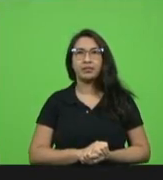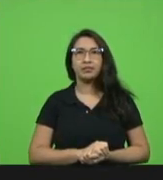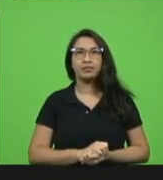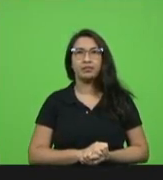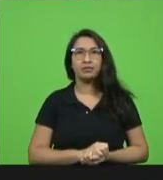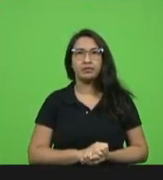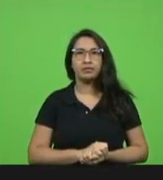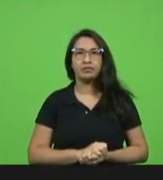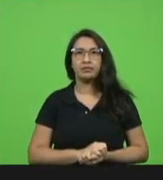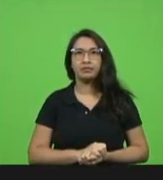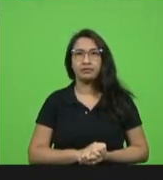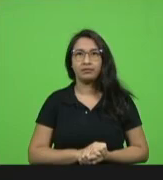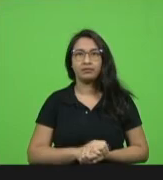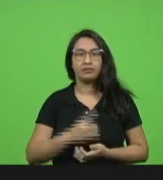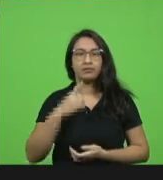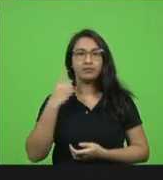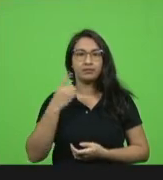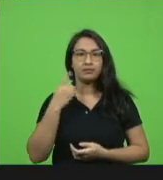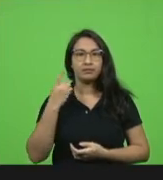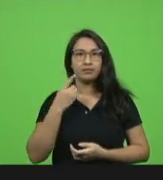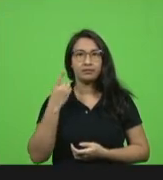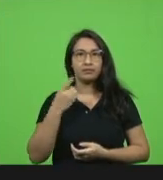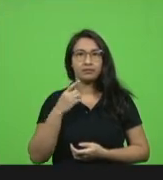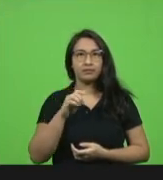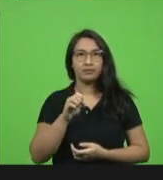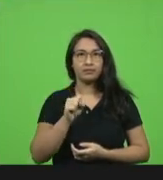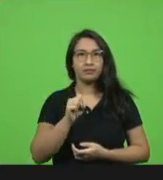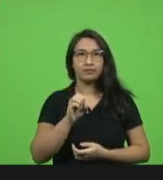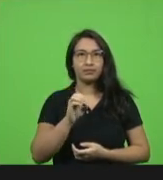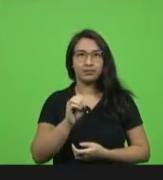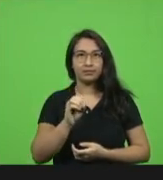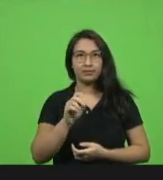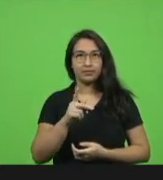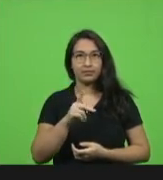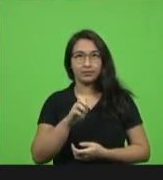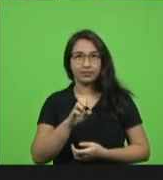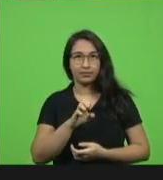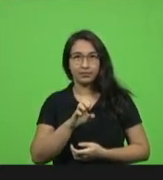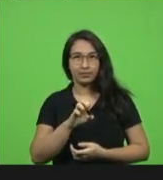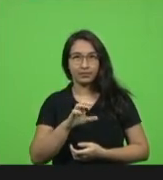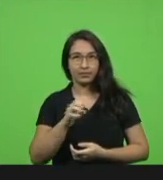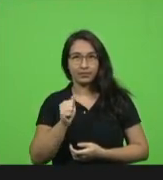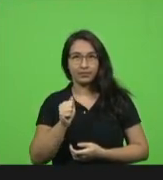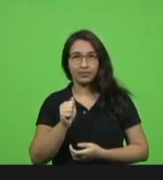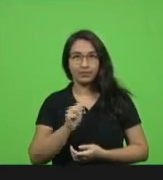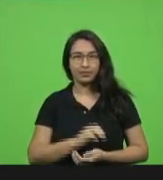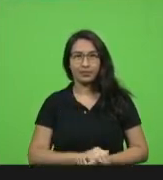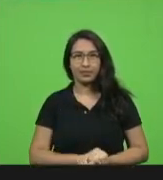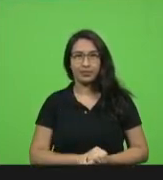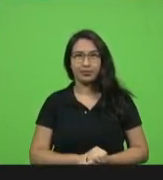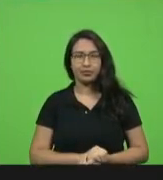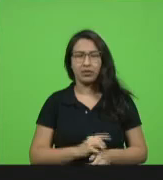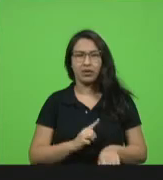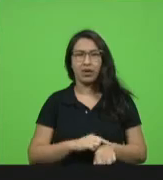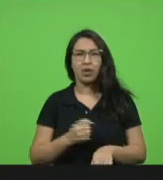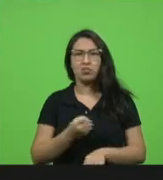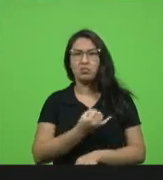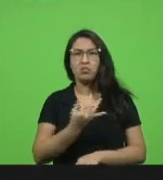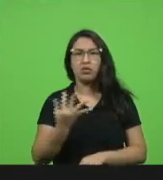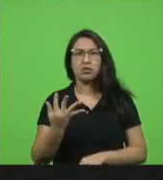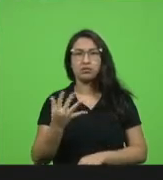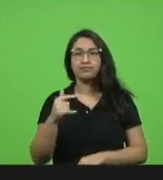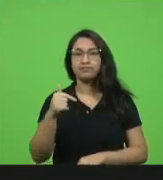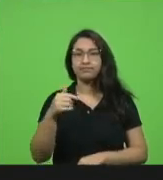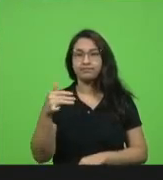Pelsa quantos minutos poderia informar quantos minutos tem ainda sete minutos e